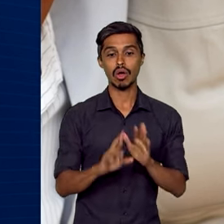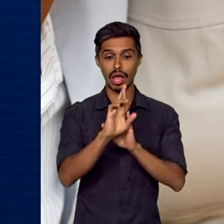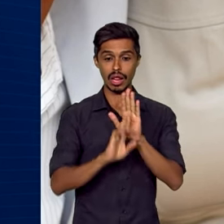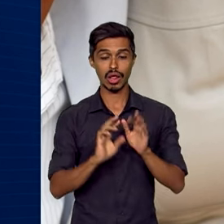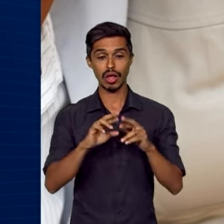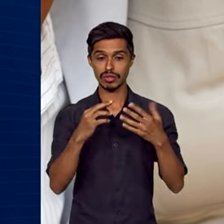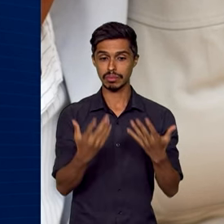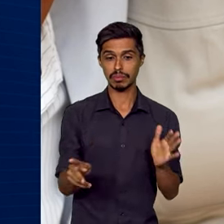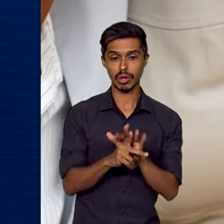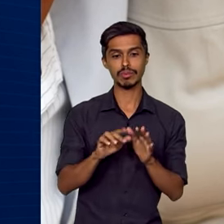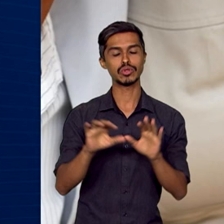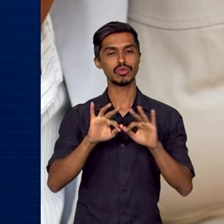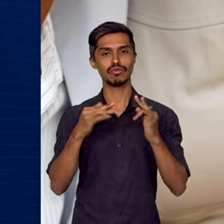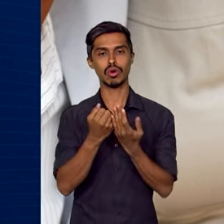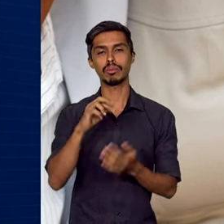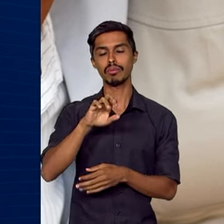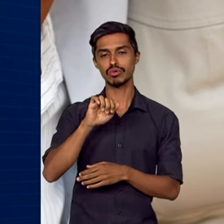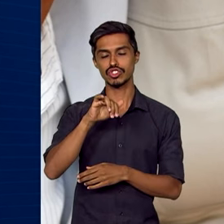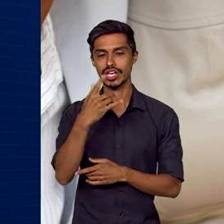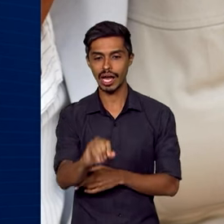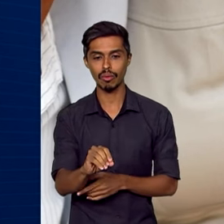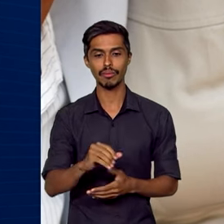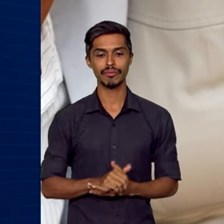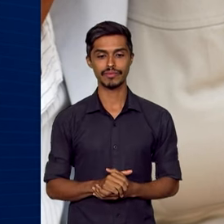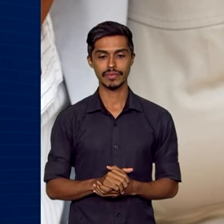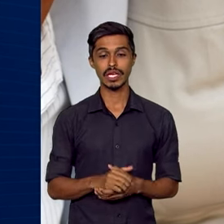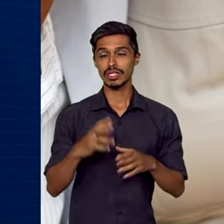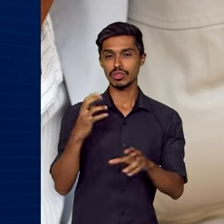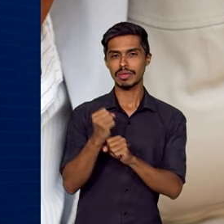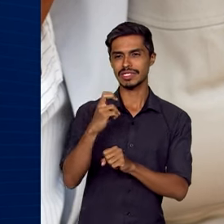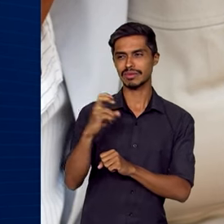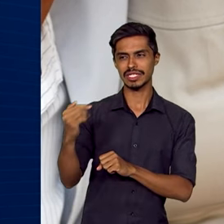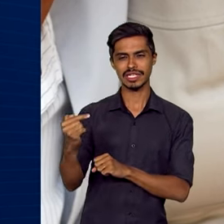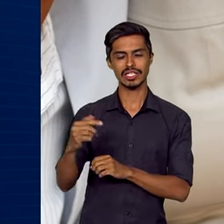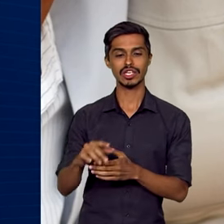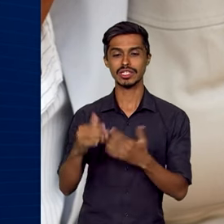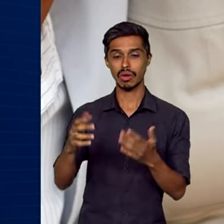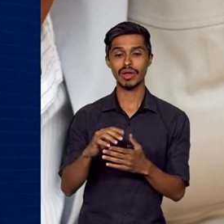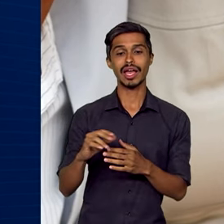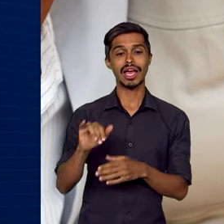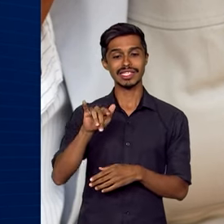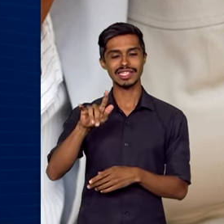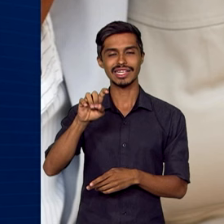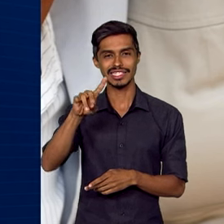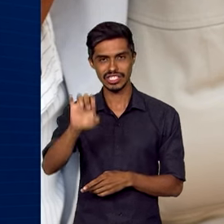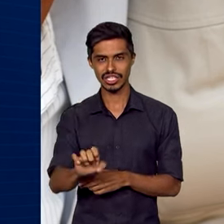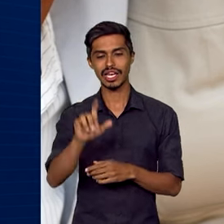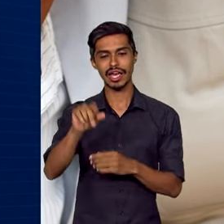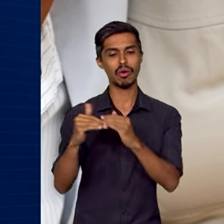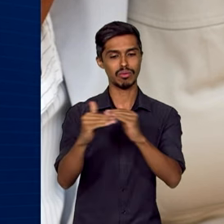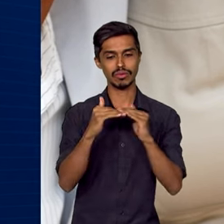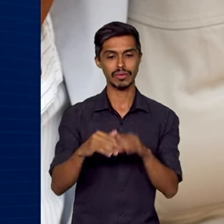Econômico Mundial, no ranking de 146 países, a Islândia é o país mais igualitário e a Europa o